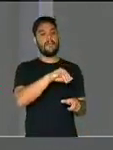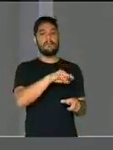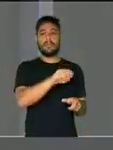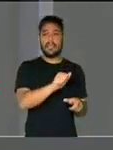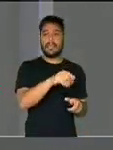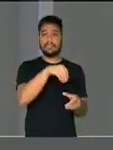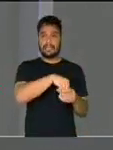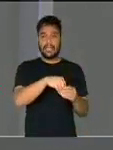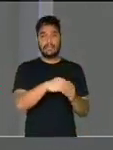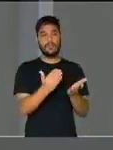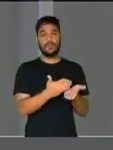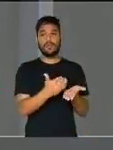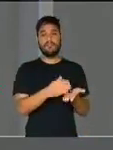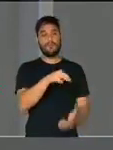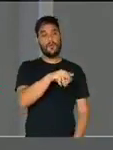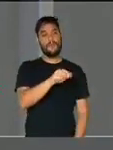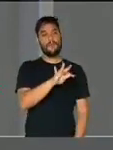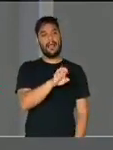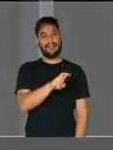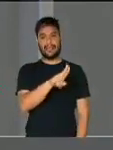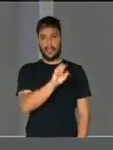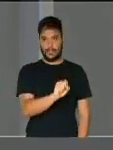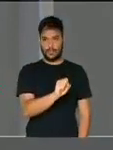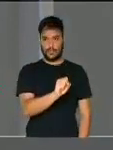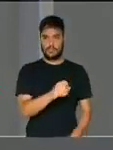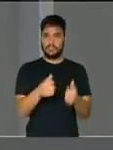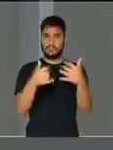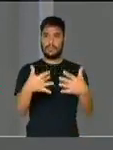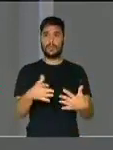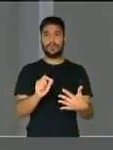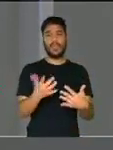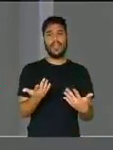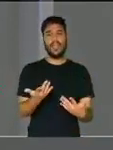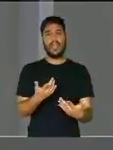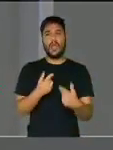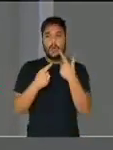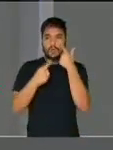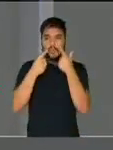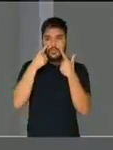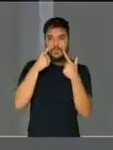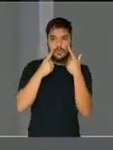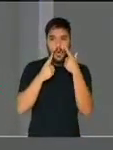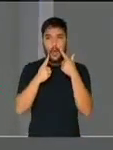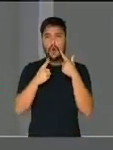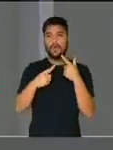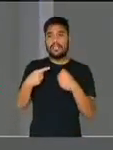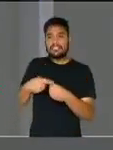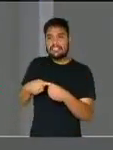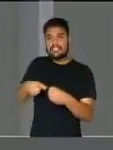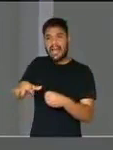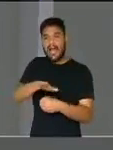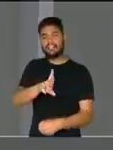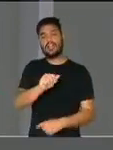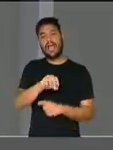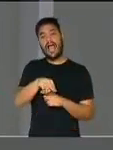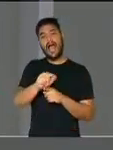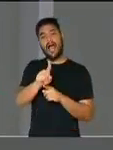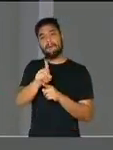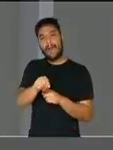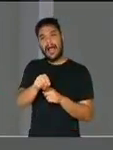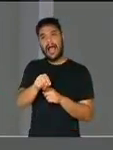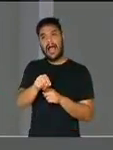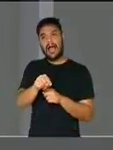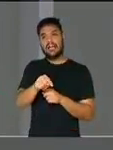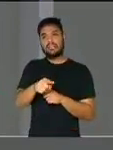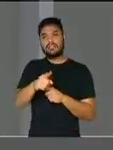no Evangelho de Mateus, diz o seguinte, um pranto se ouviu em Ramá, de choro sentido e lamentação.